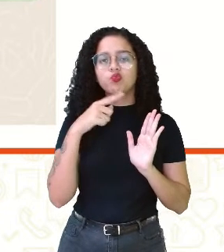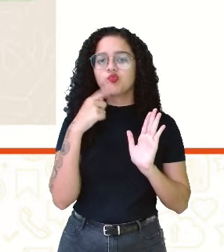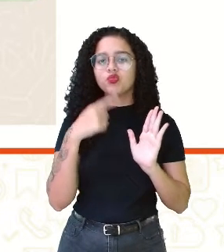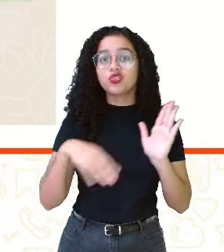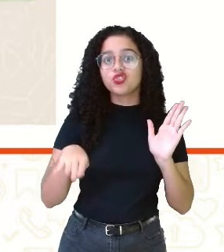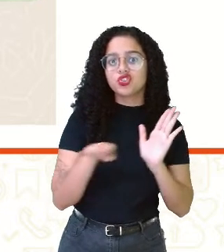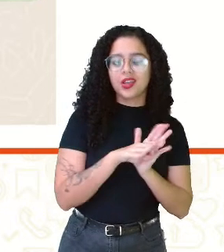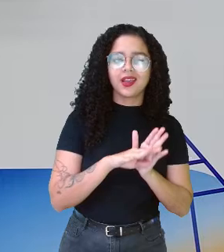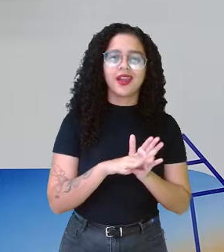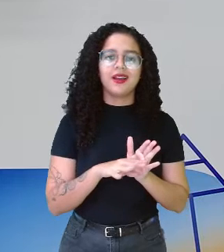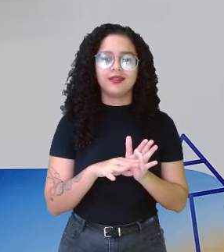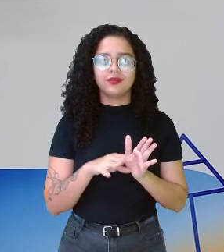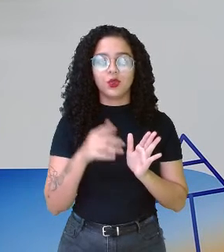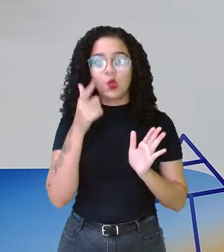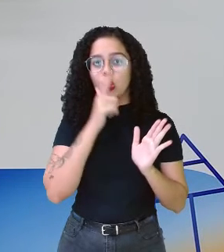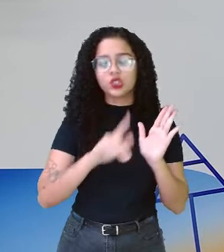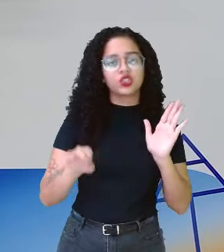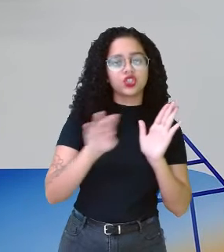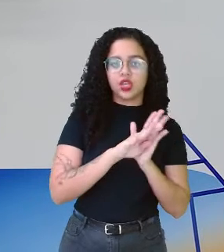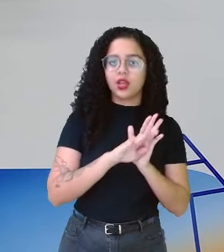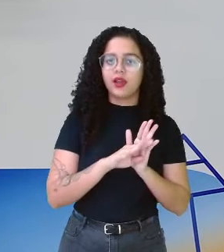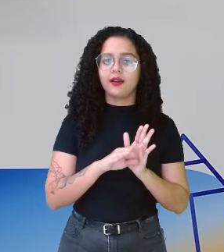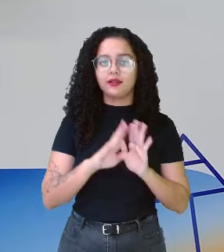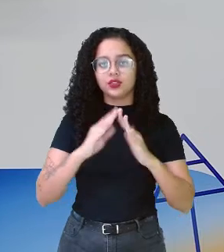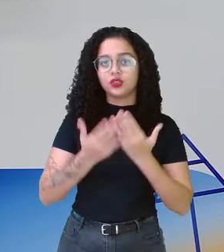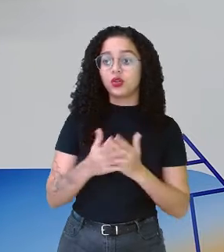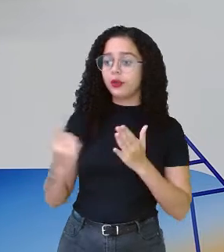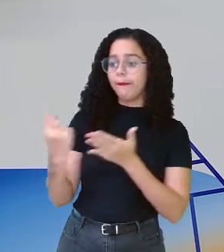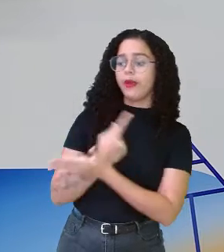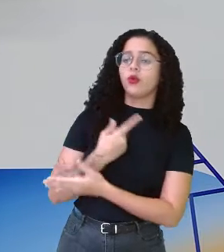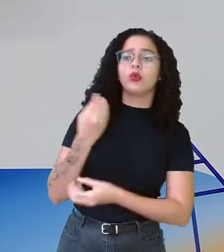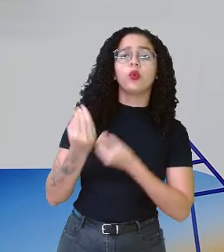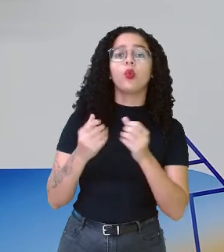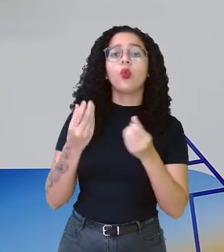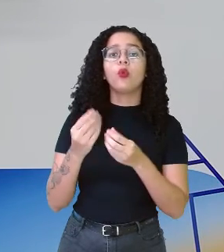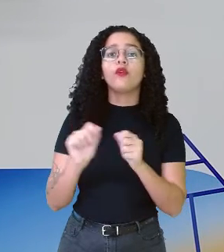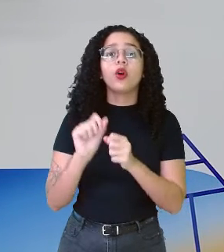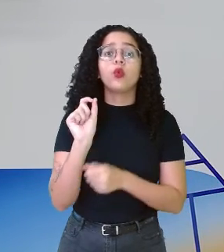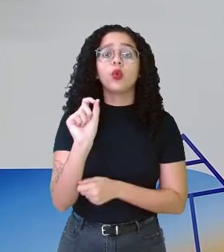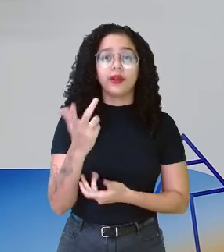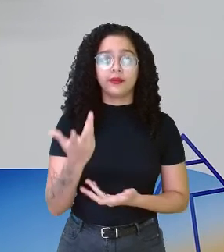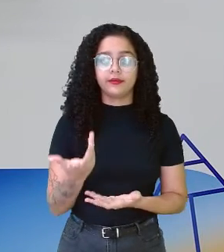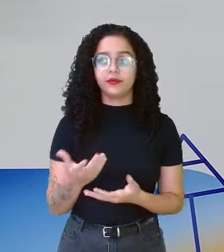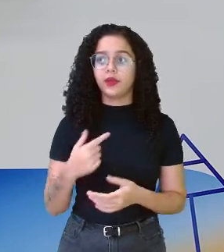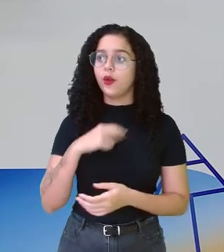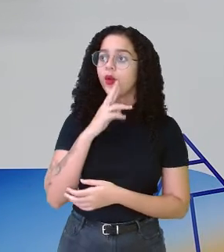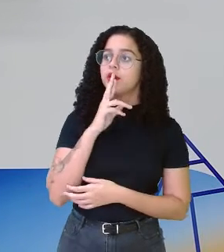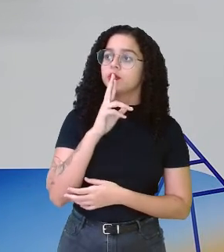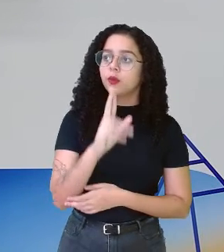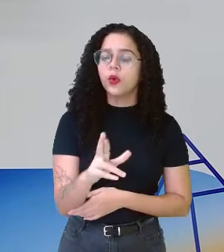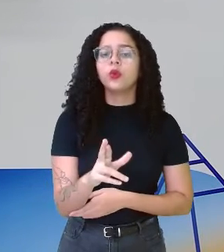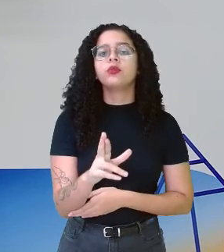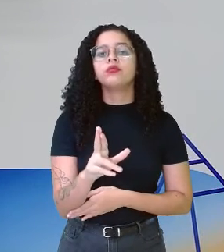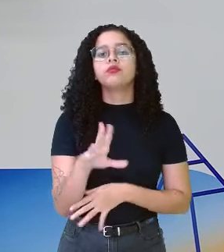nessa escola, não é? E aí, ele me pergunta o que é que faz. E eu respondo para ele e aí ele